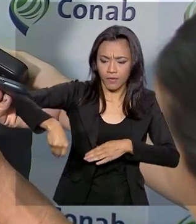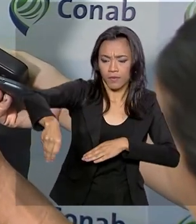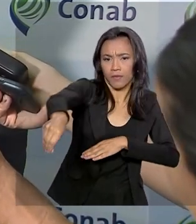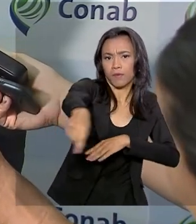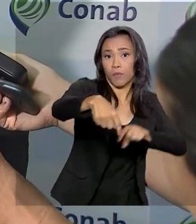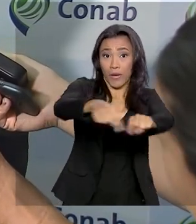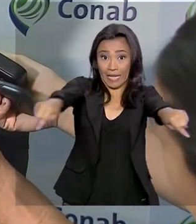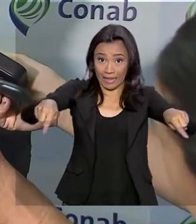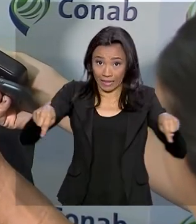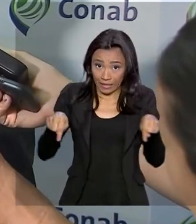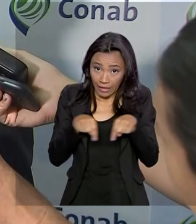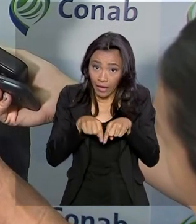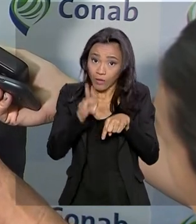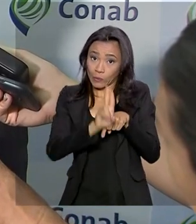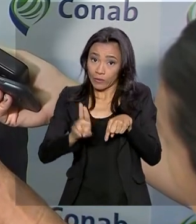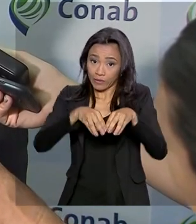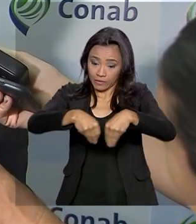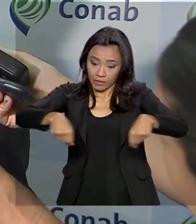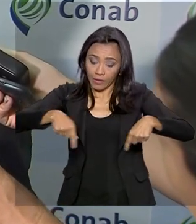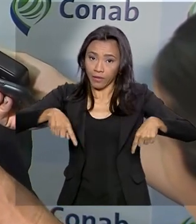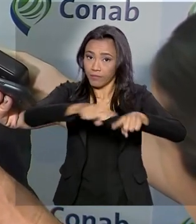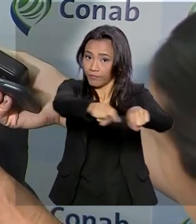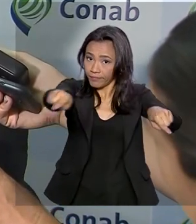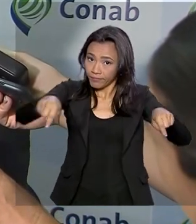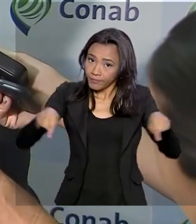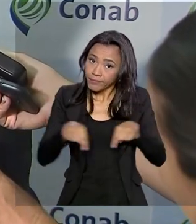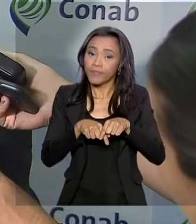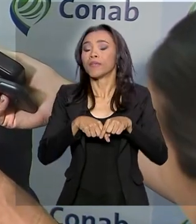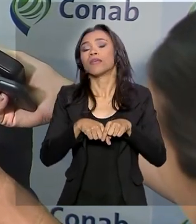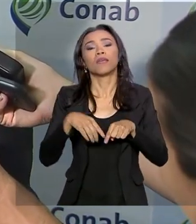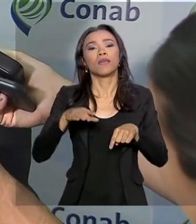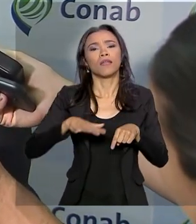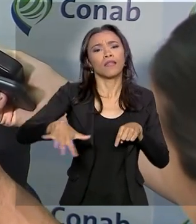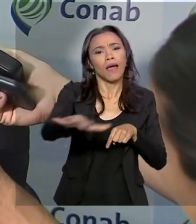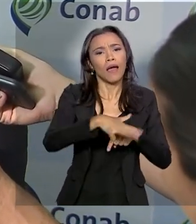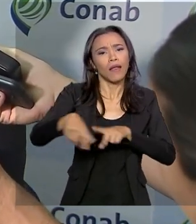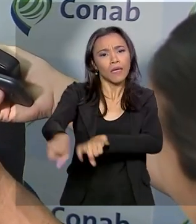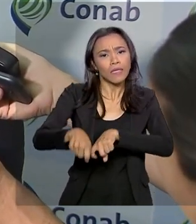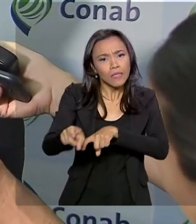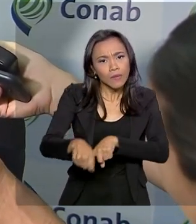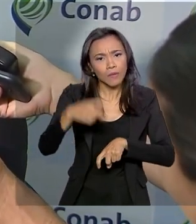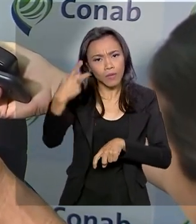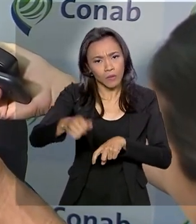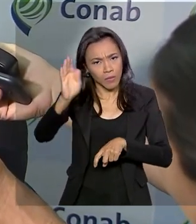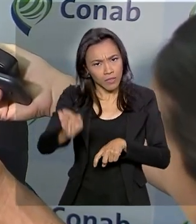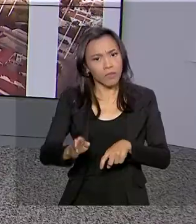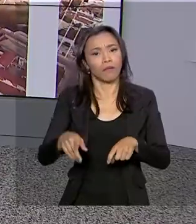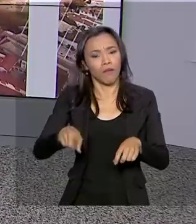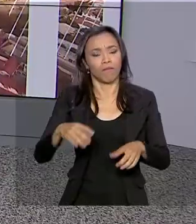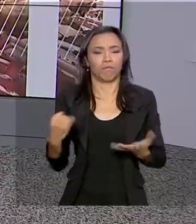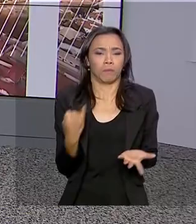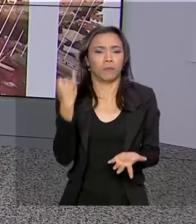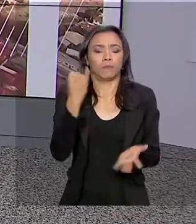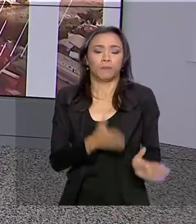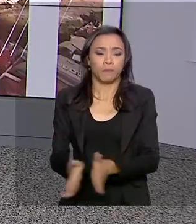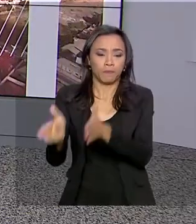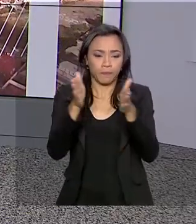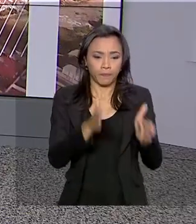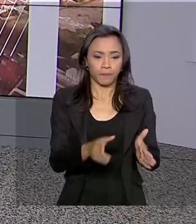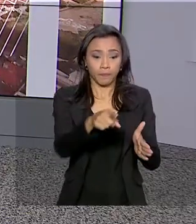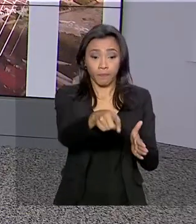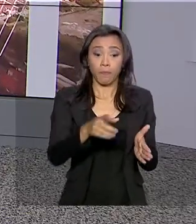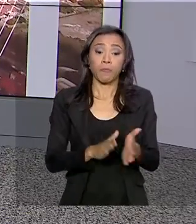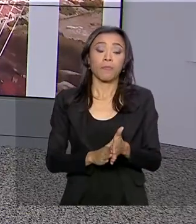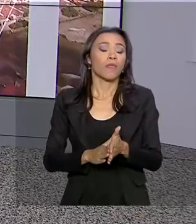que a pressão ambiental da atividade agrícola, de fato, no Brasil, não é relevante. O Ministério do